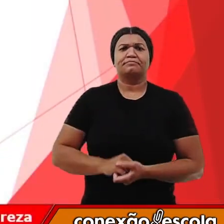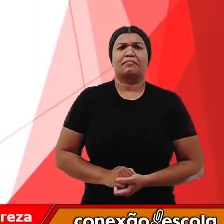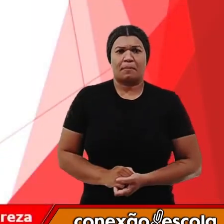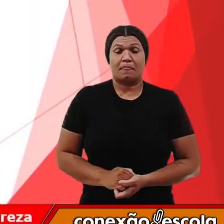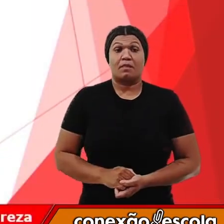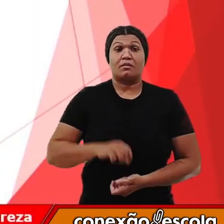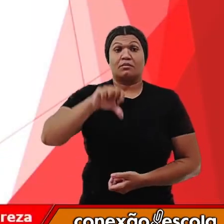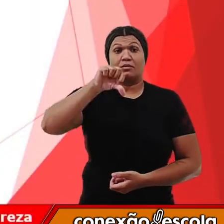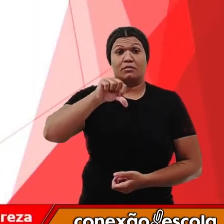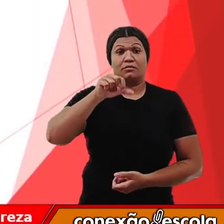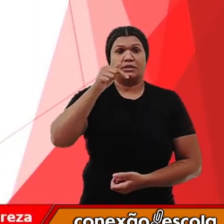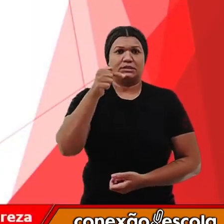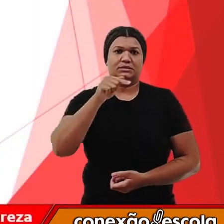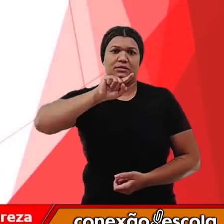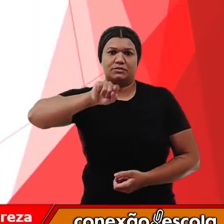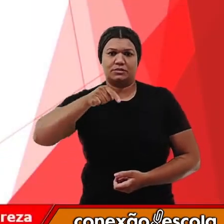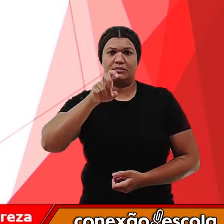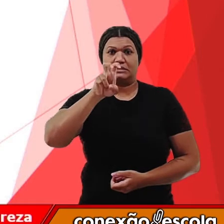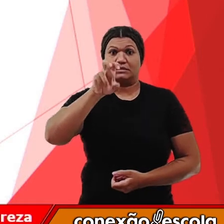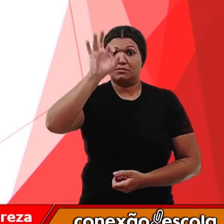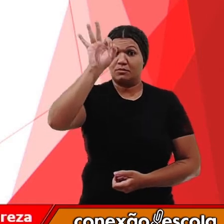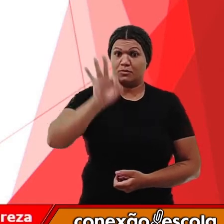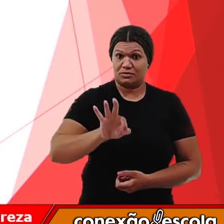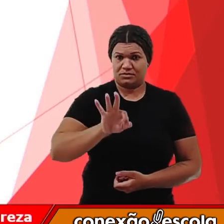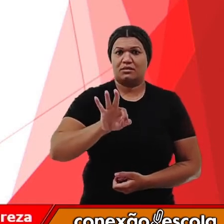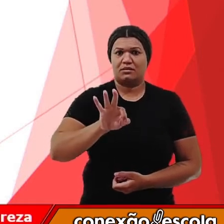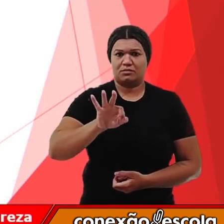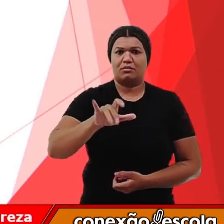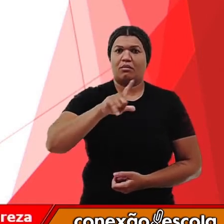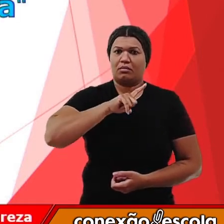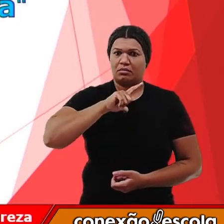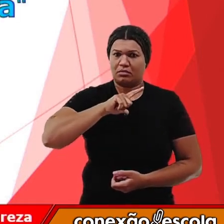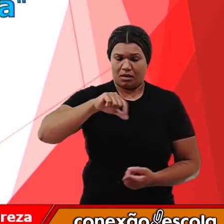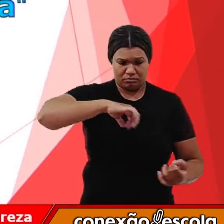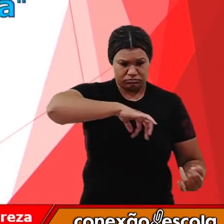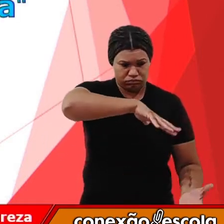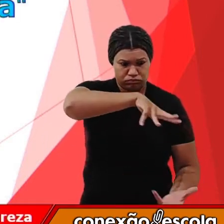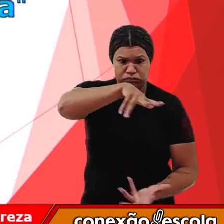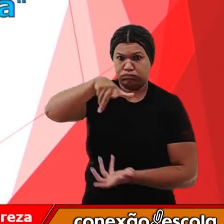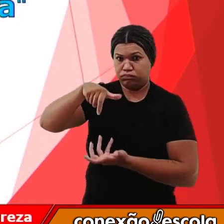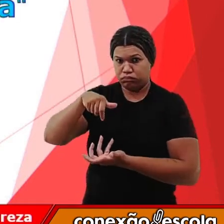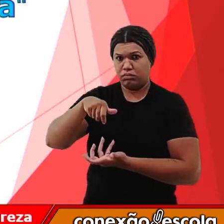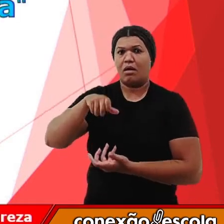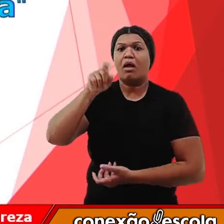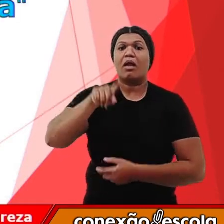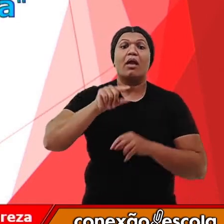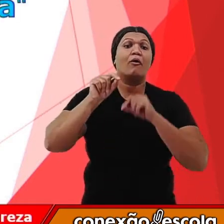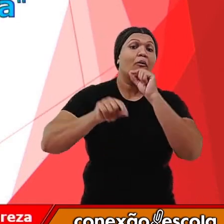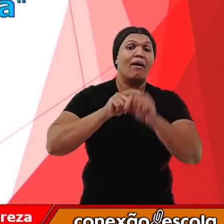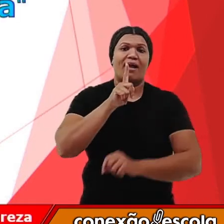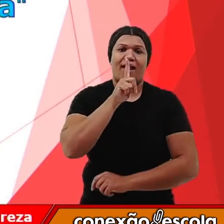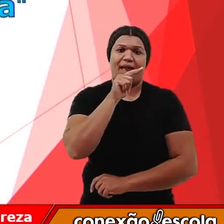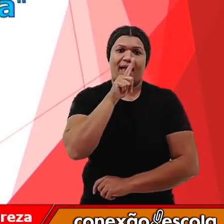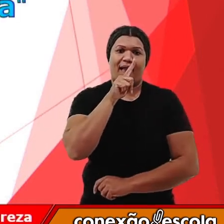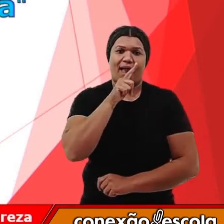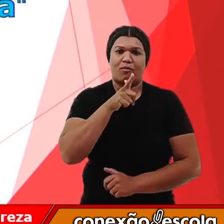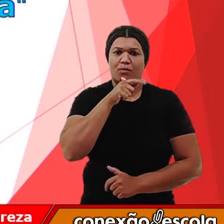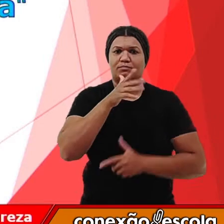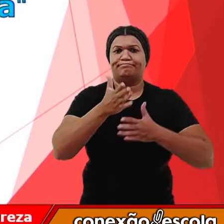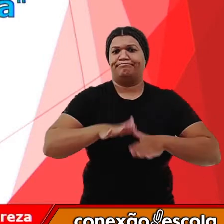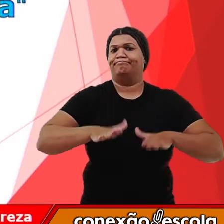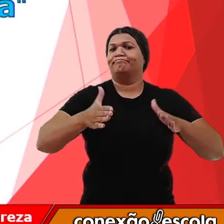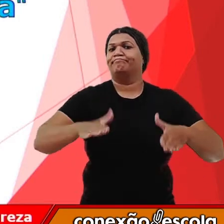97,5% da água que compõe o planeta Terra é formada por água salgada.